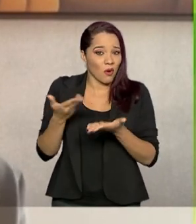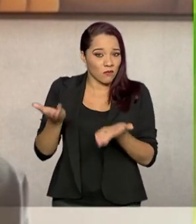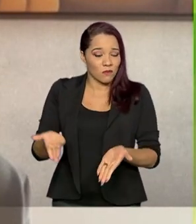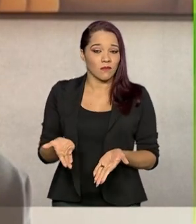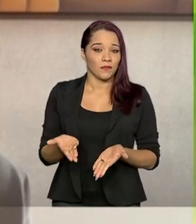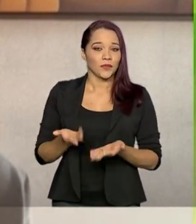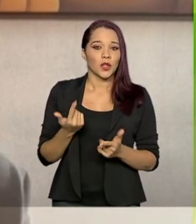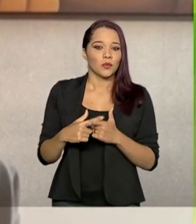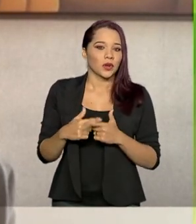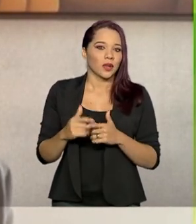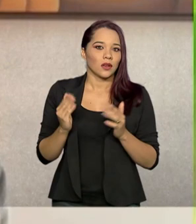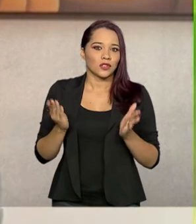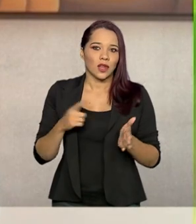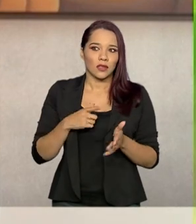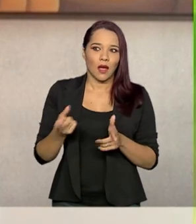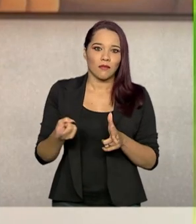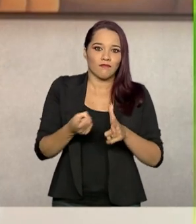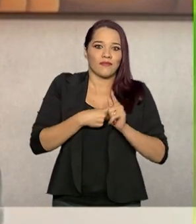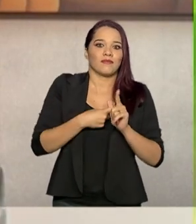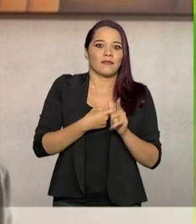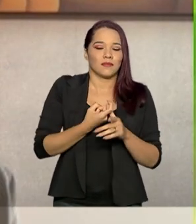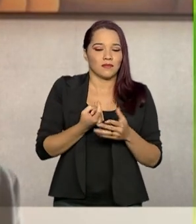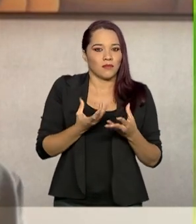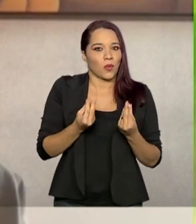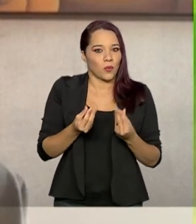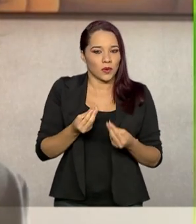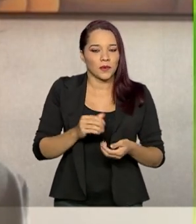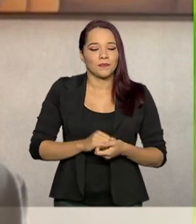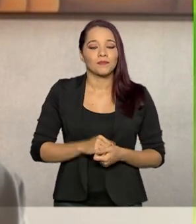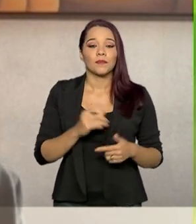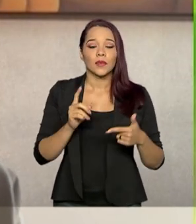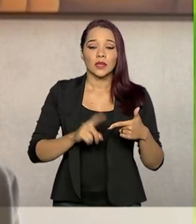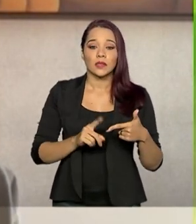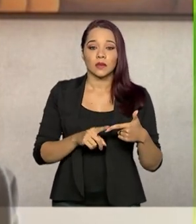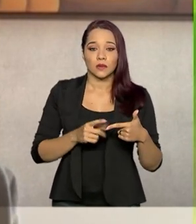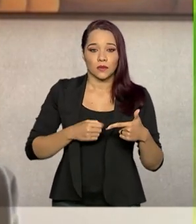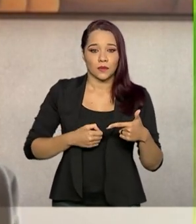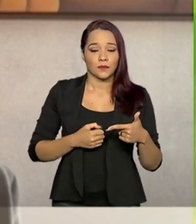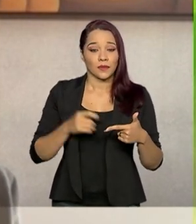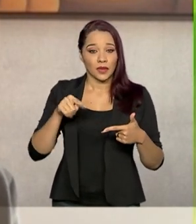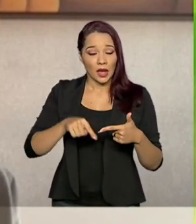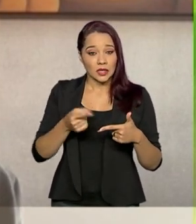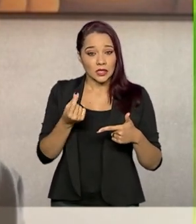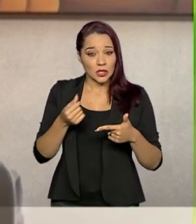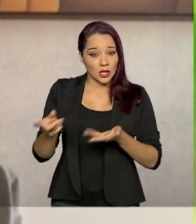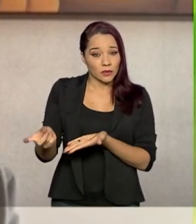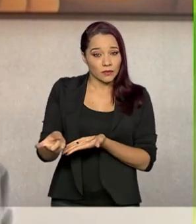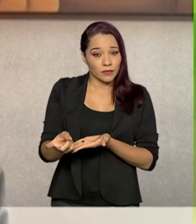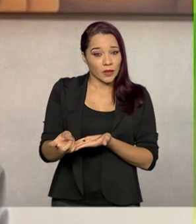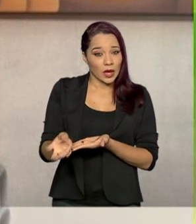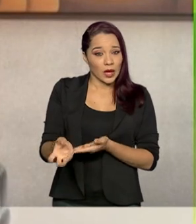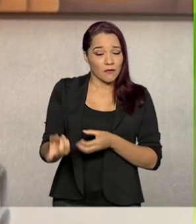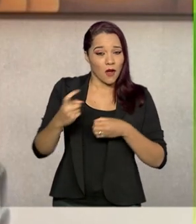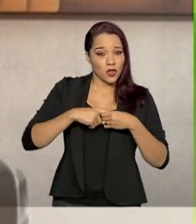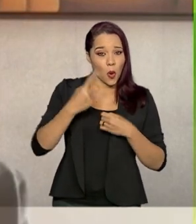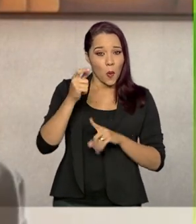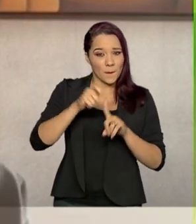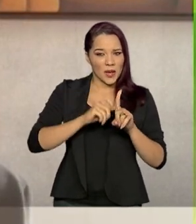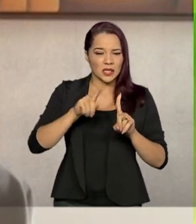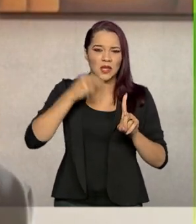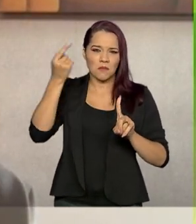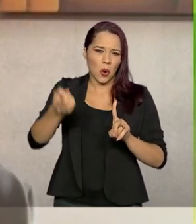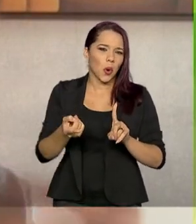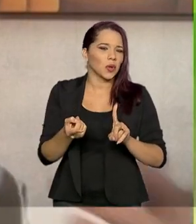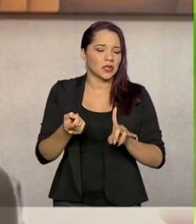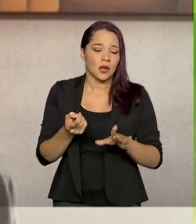porque a gente está com um déficit muito elevado. Em segundo lugar, essa restituição, um mês depois que seja,